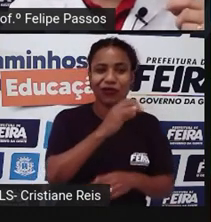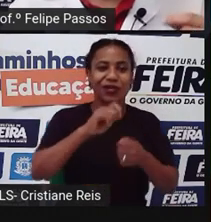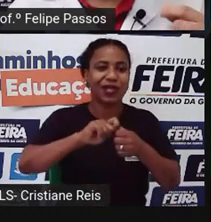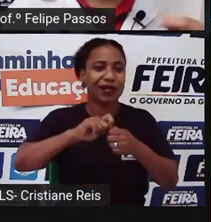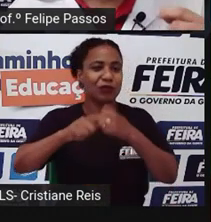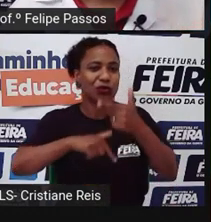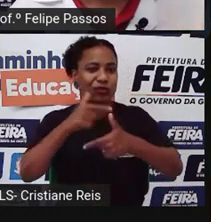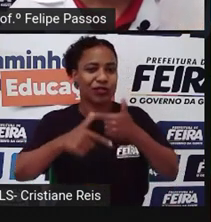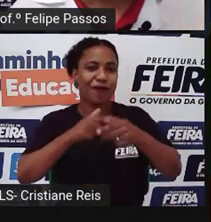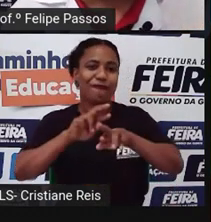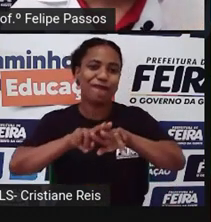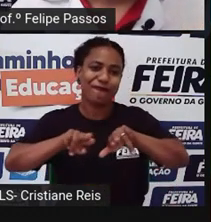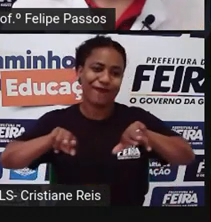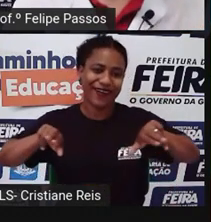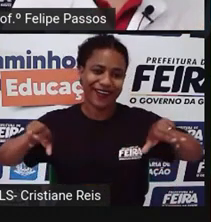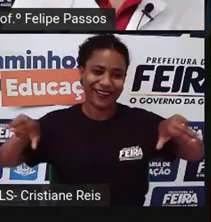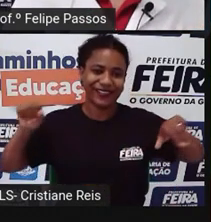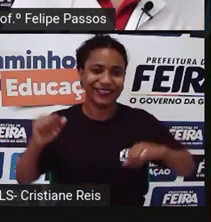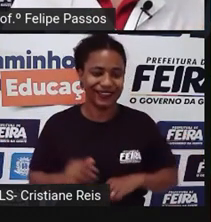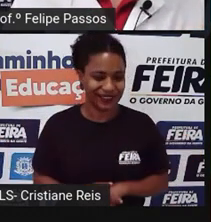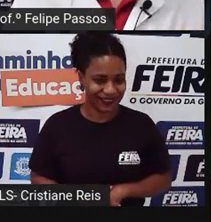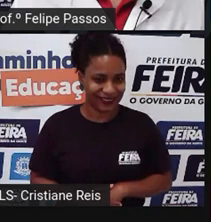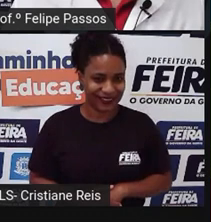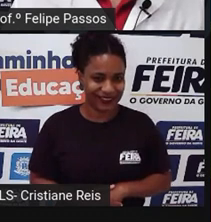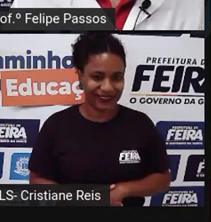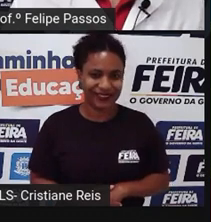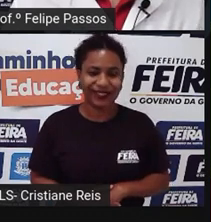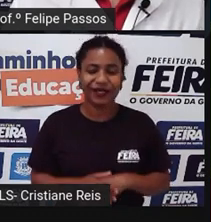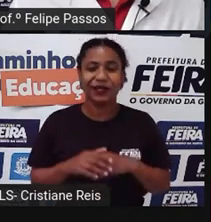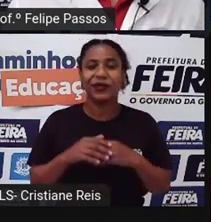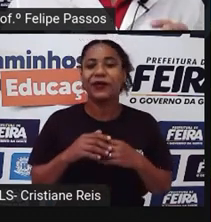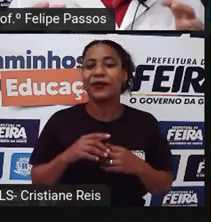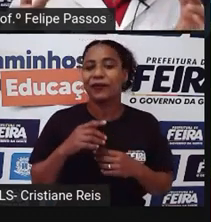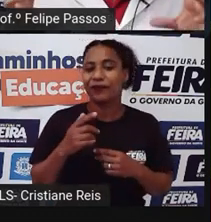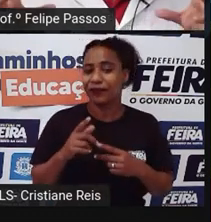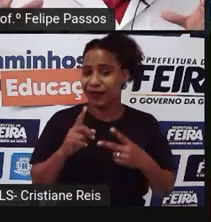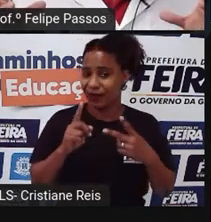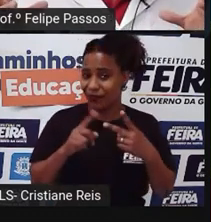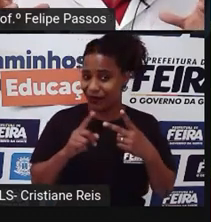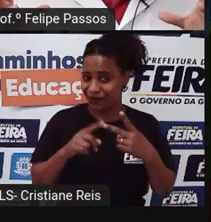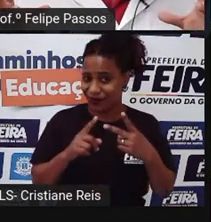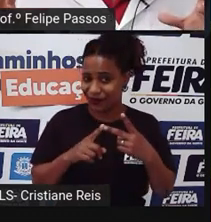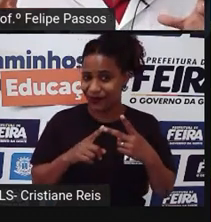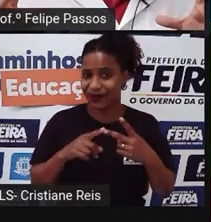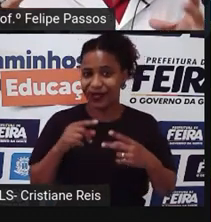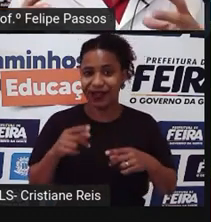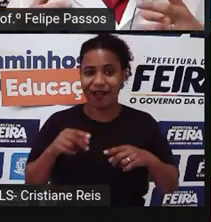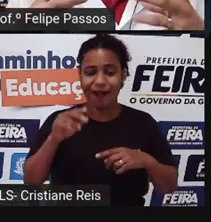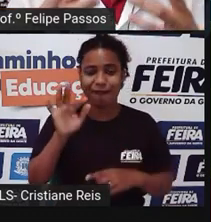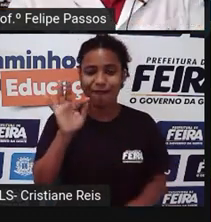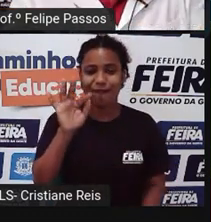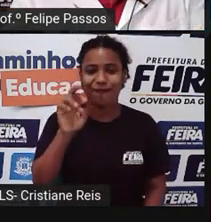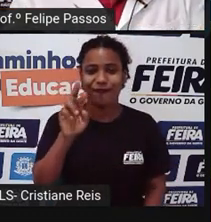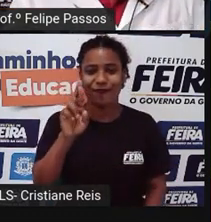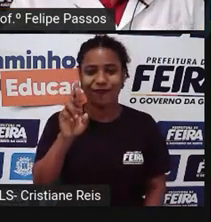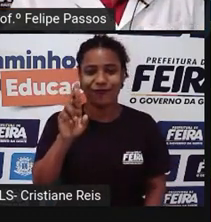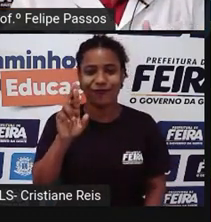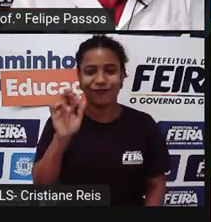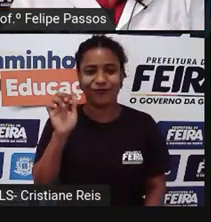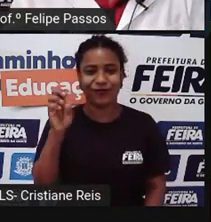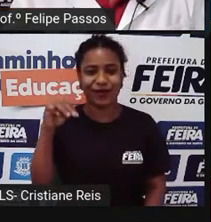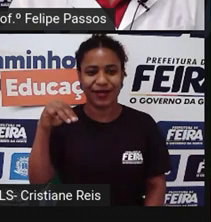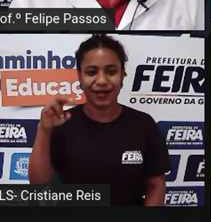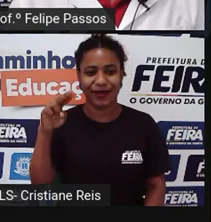Já ferramenta é uma forma de você pegar a tecnologia e aplicar e